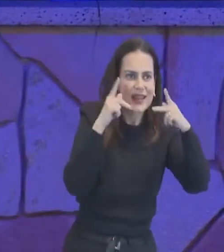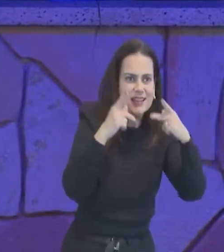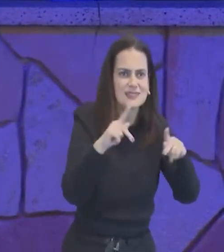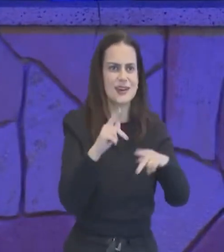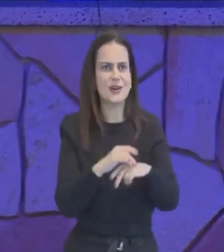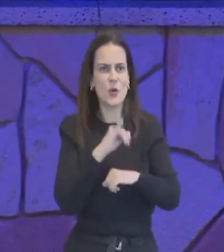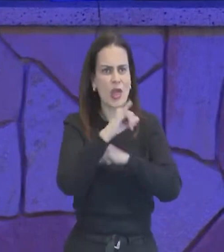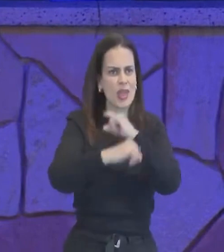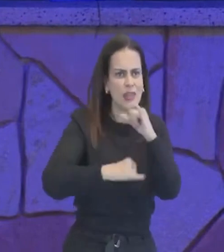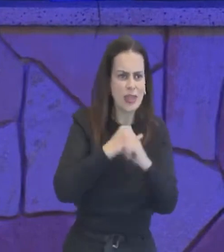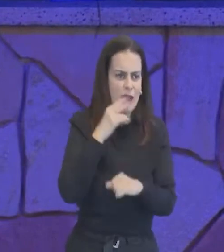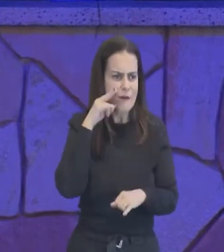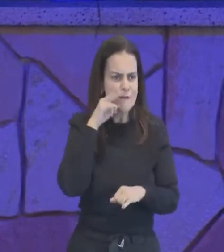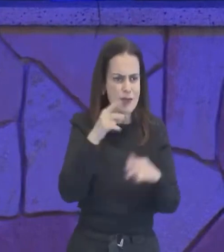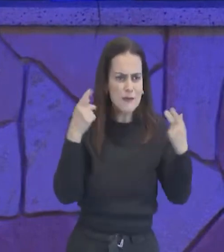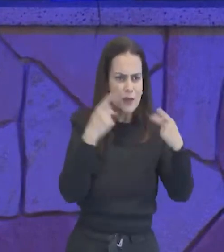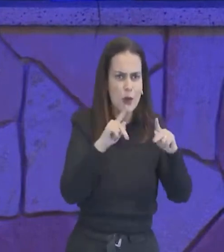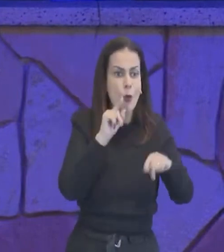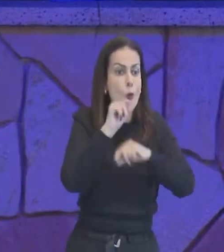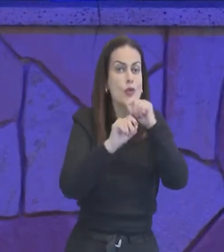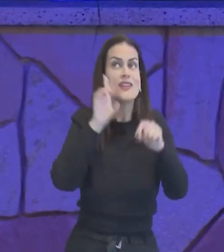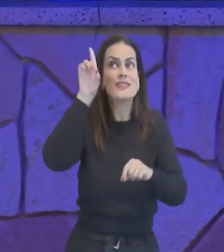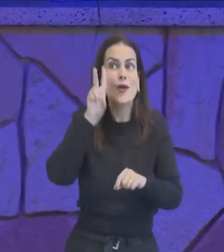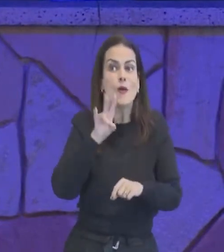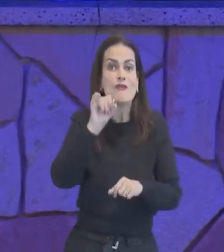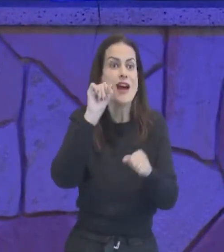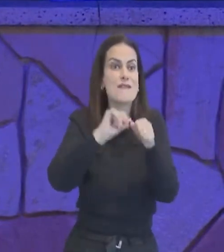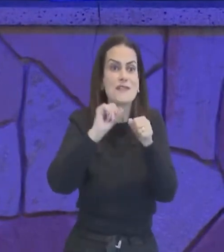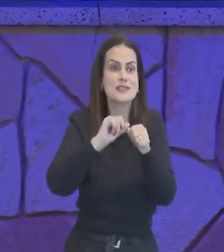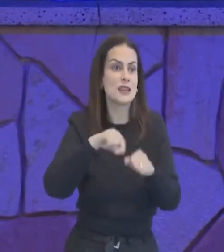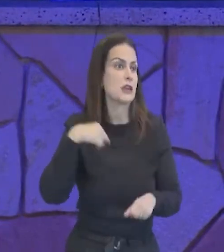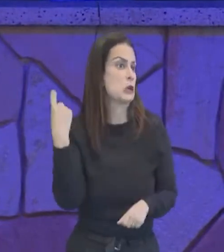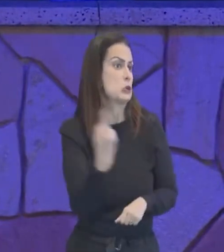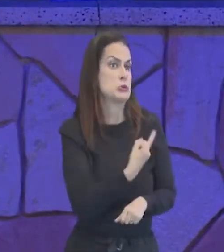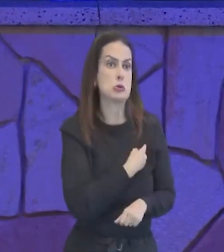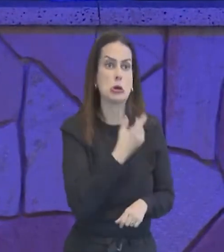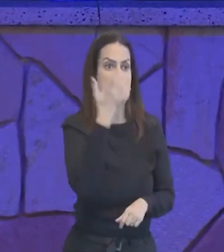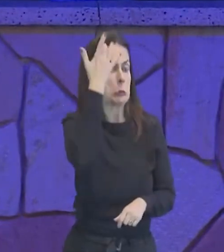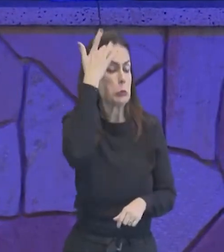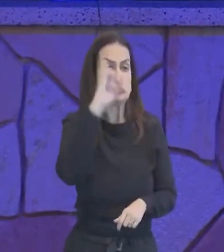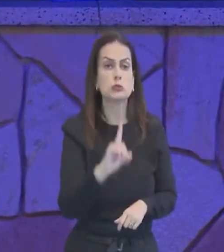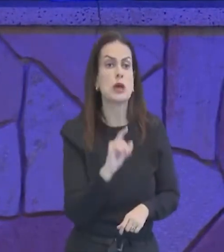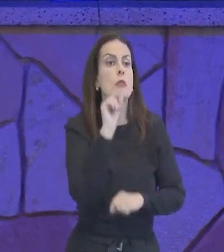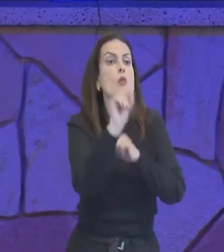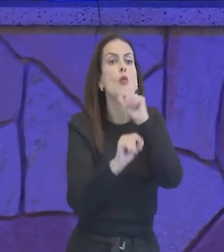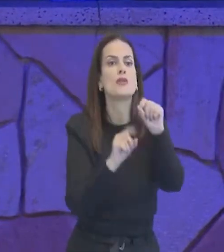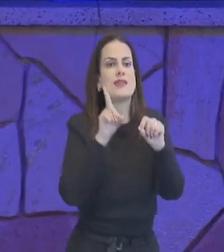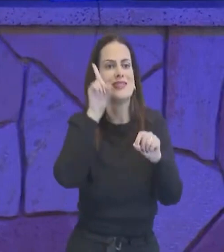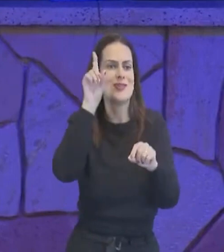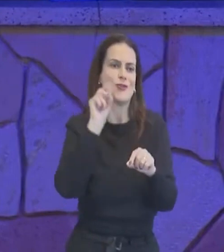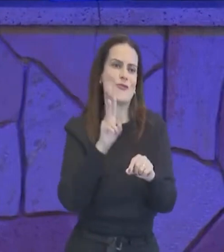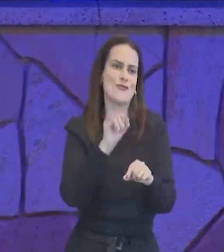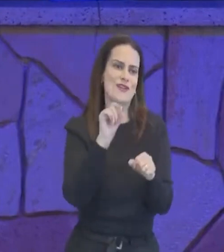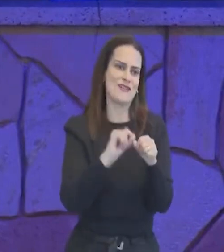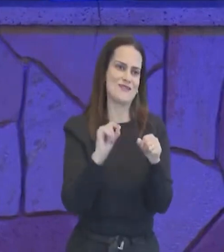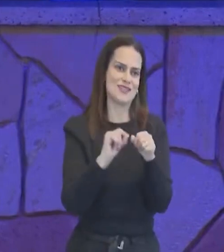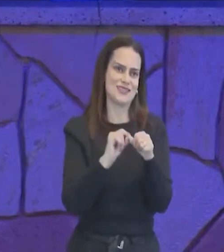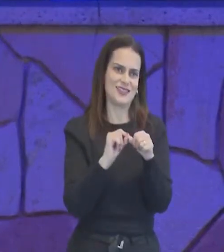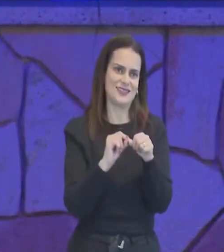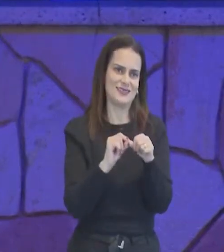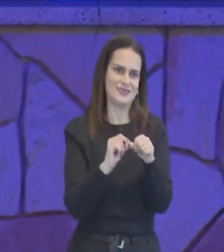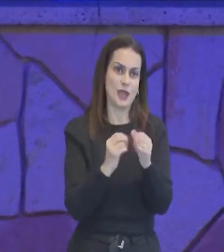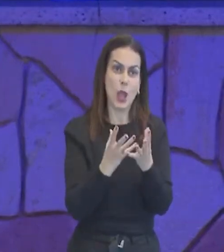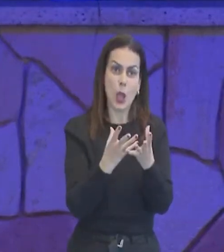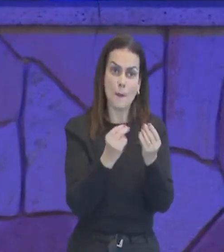pela internet, uma mensagem, o que Deus, vai fazer, com aquela pessoa, com aquela frase, que fica na cabeça, daquela pessoa, que é um divisor de águas, muitas